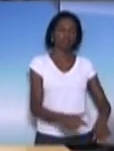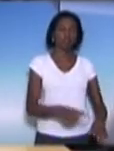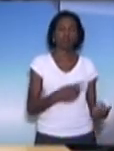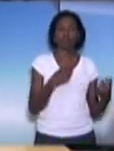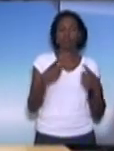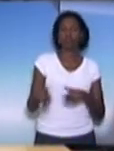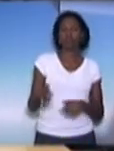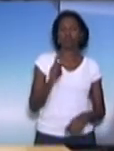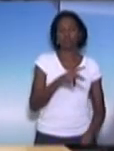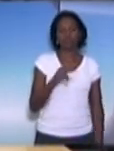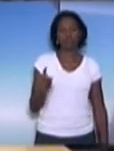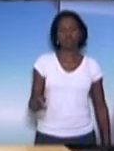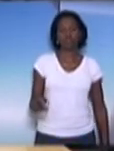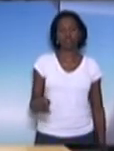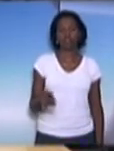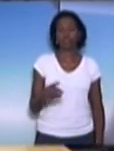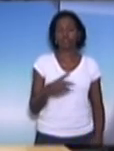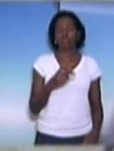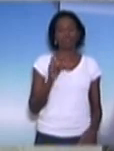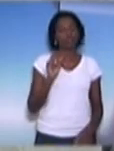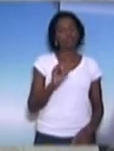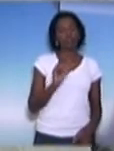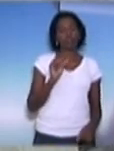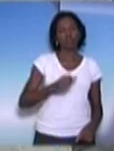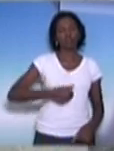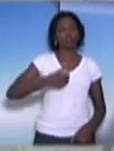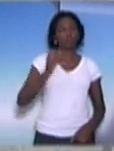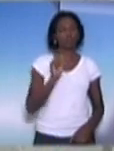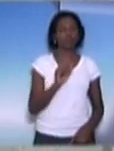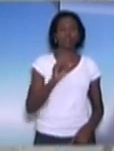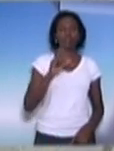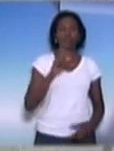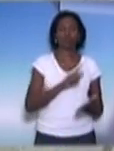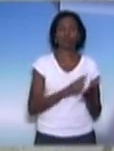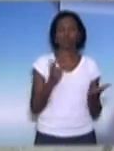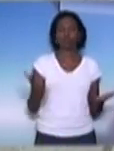que mesmo um editorial de um jornal. Muito obrigado.